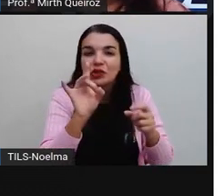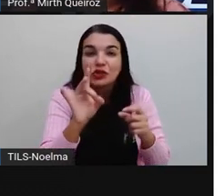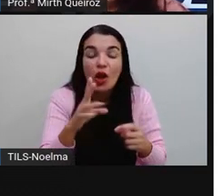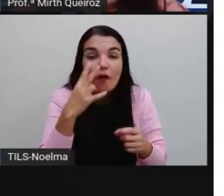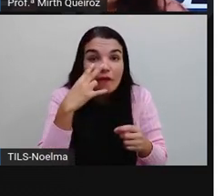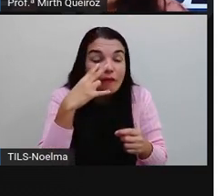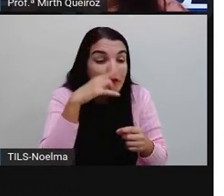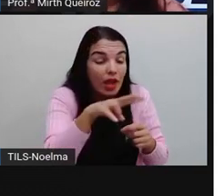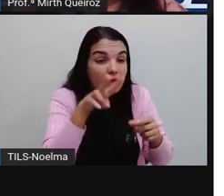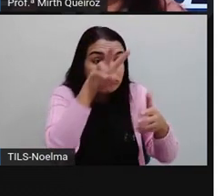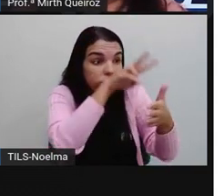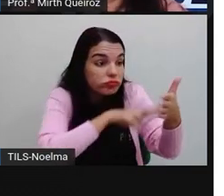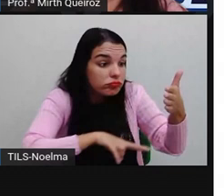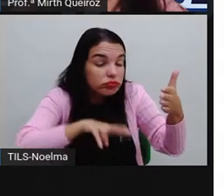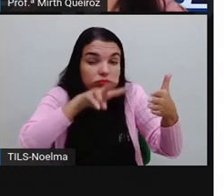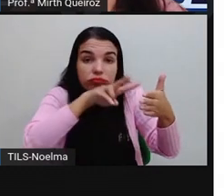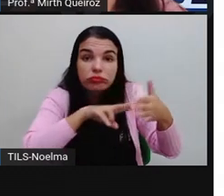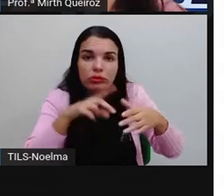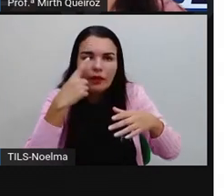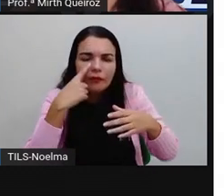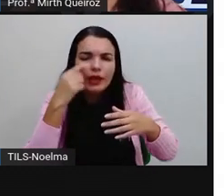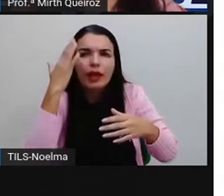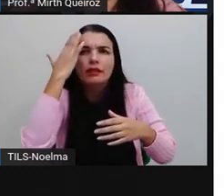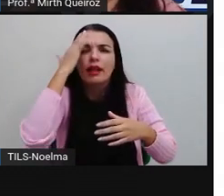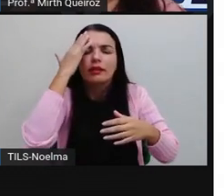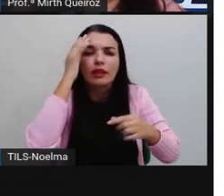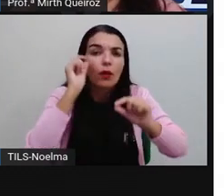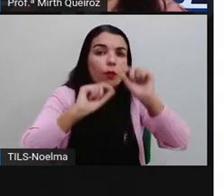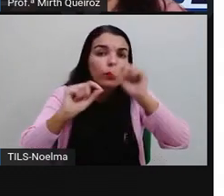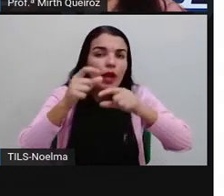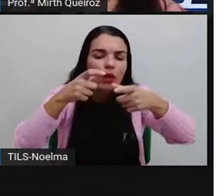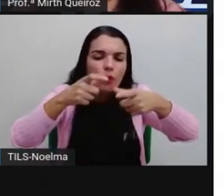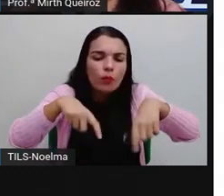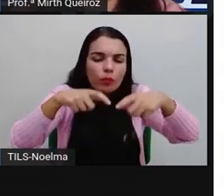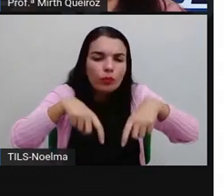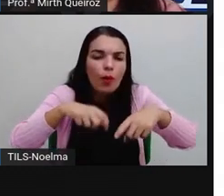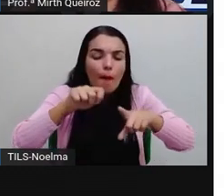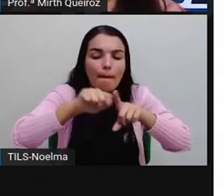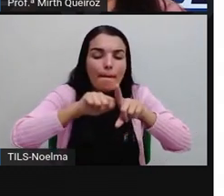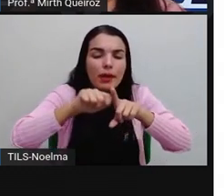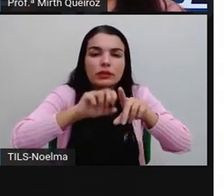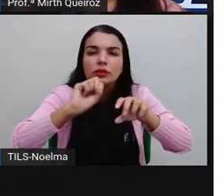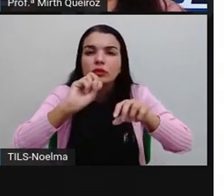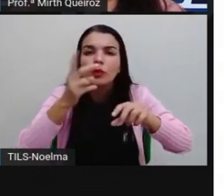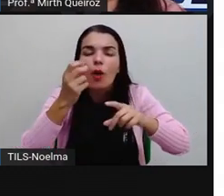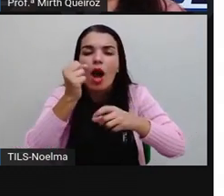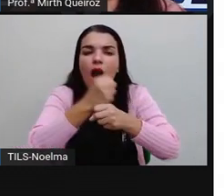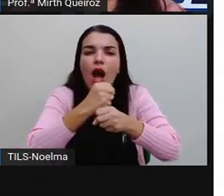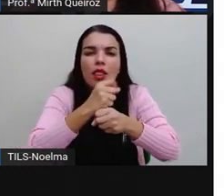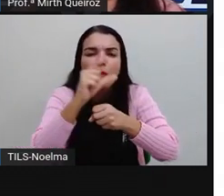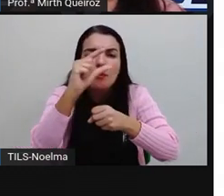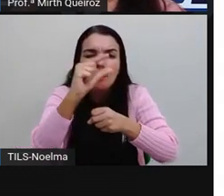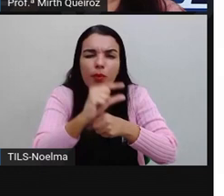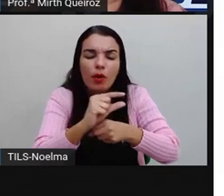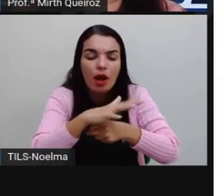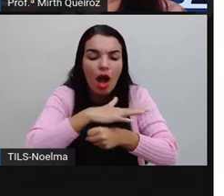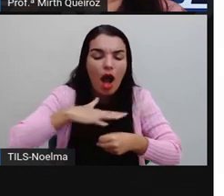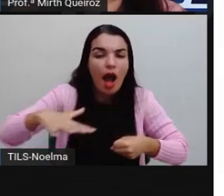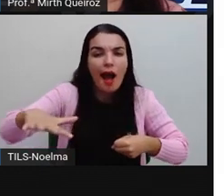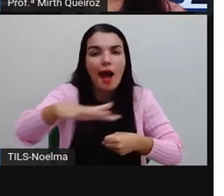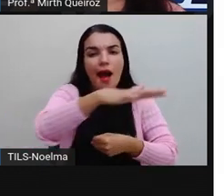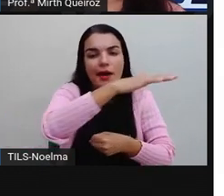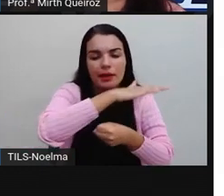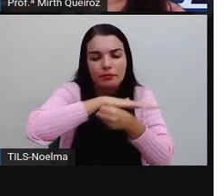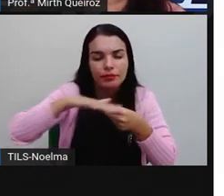da leitura da imagem do gráfico, dá para a gente entender qual foi o ano que teve menos áreas desmatadas, que